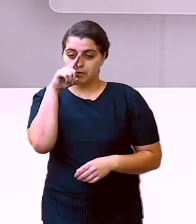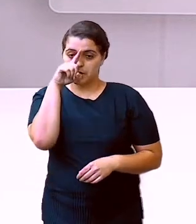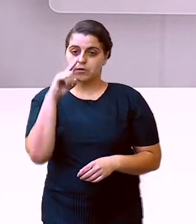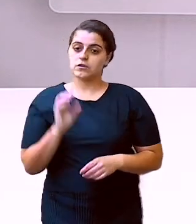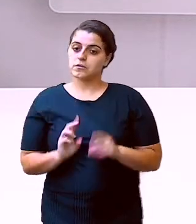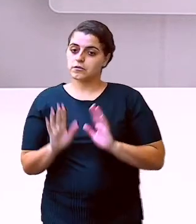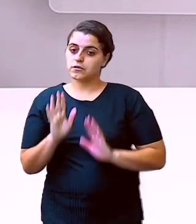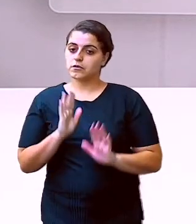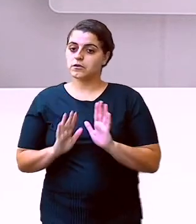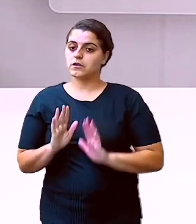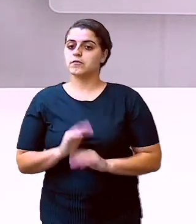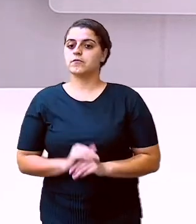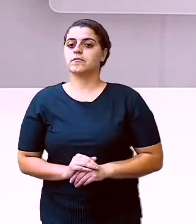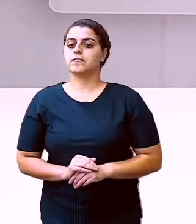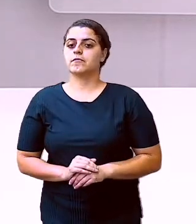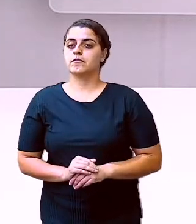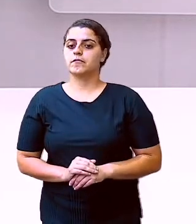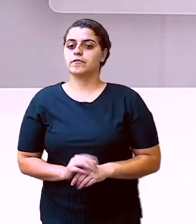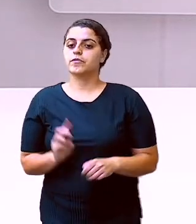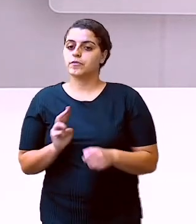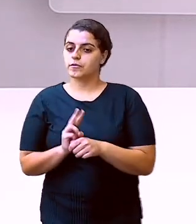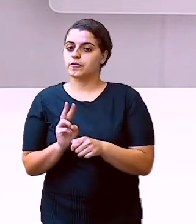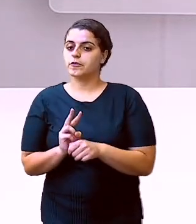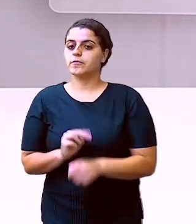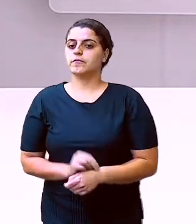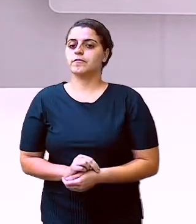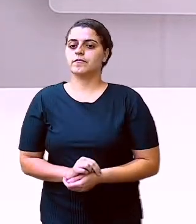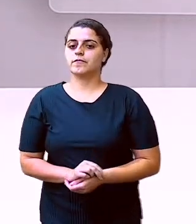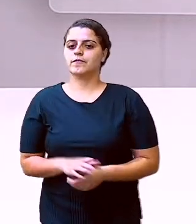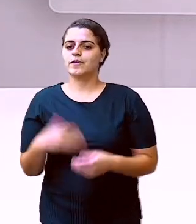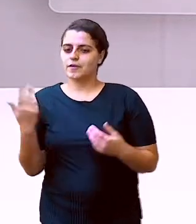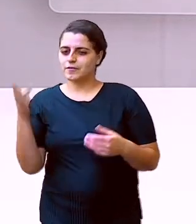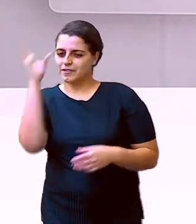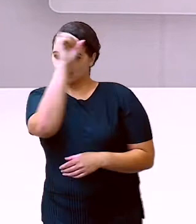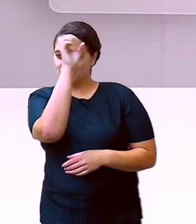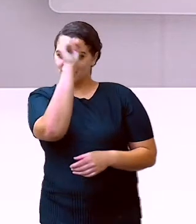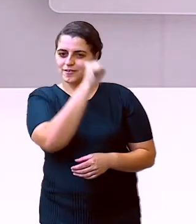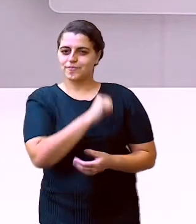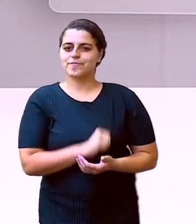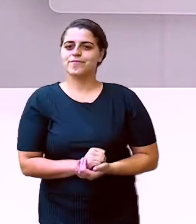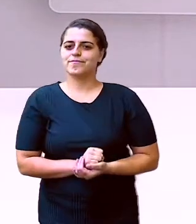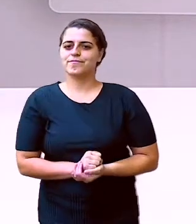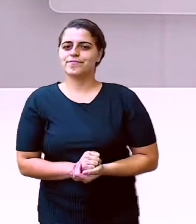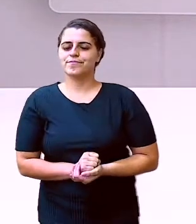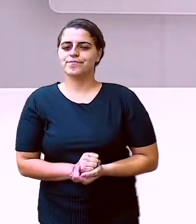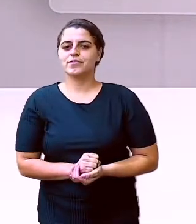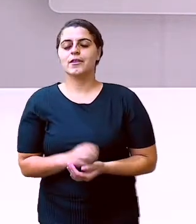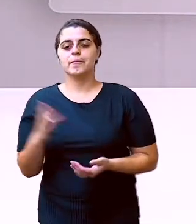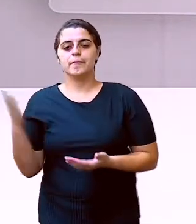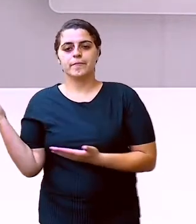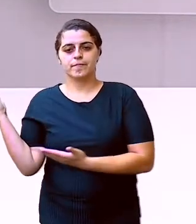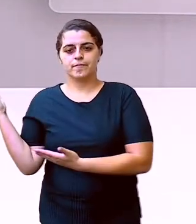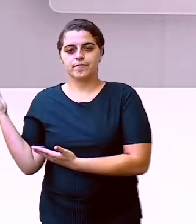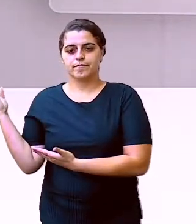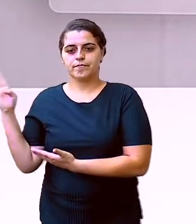não é mesmo? Então, cuide-se. Vamos lá para a nossa aula hoje? Muito bem.